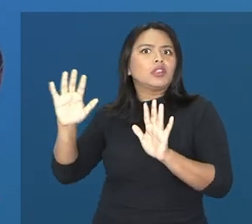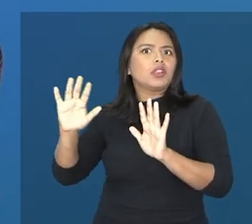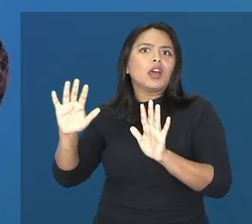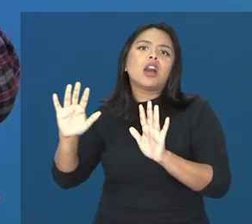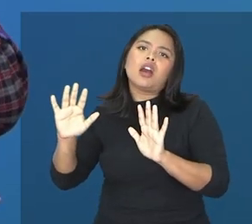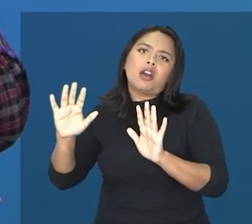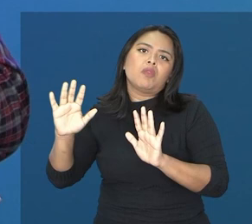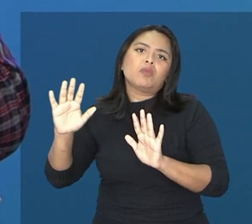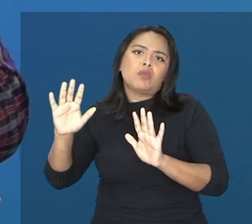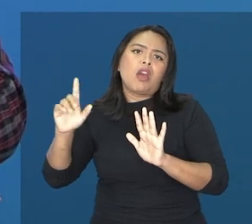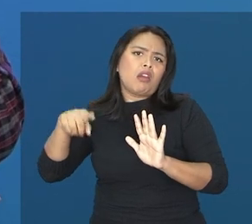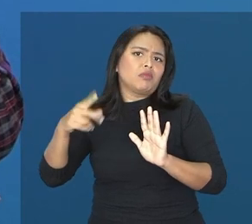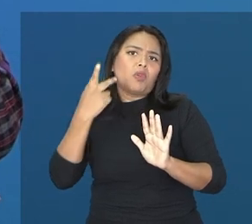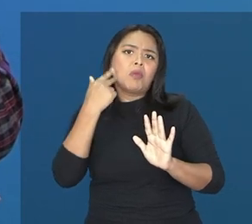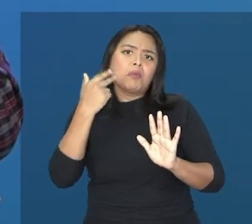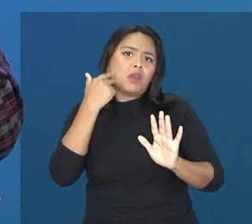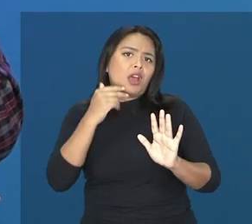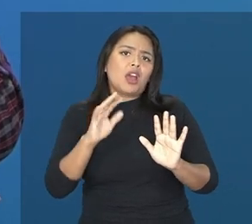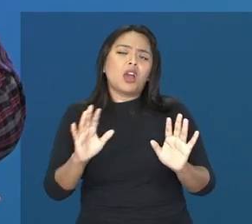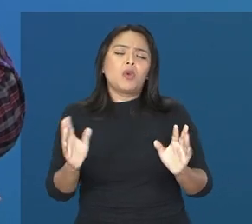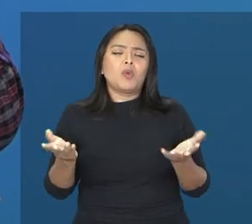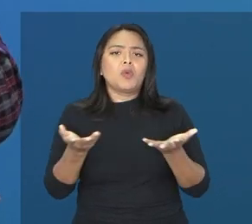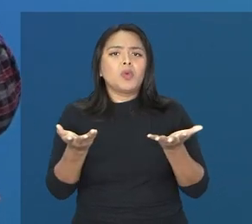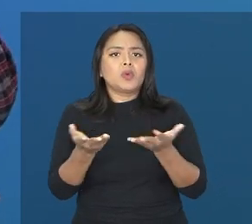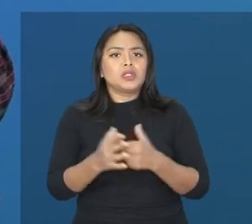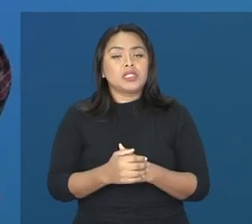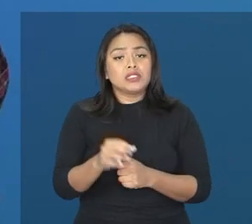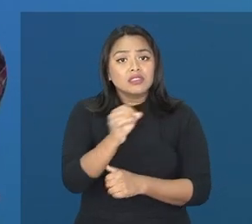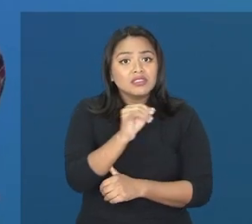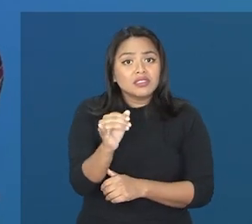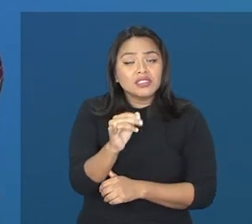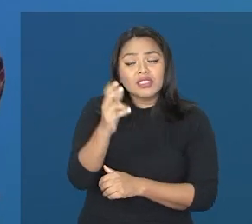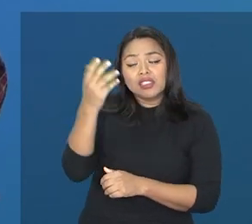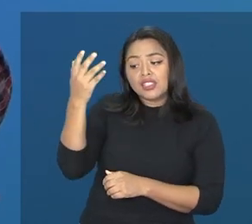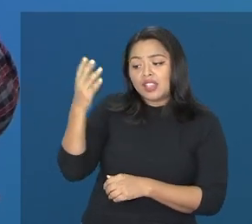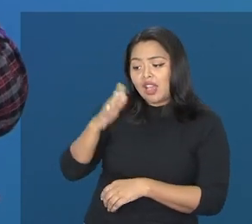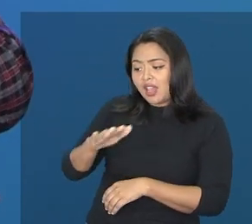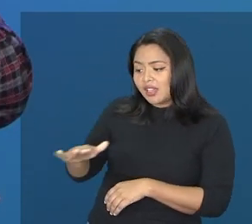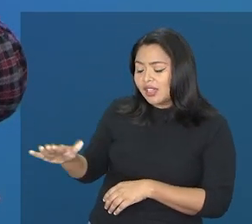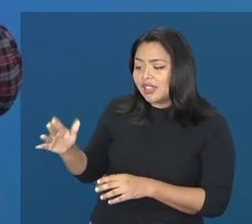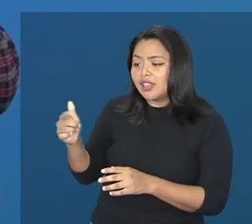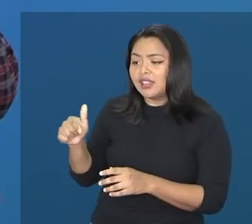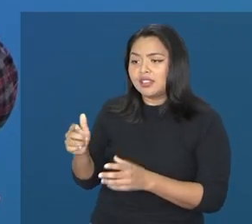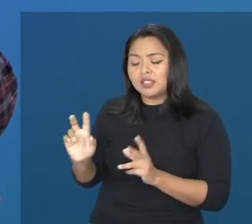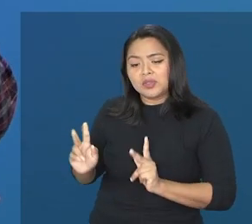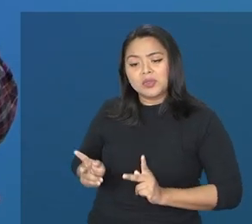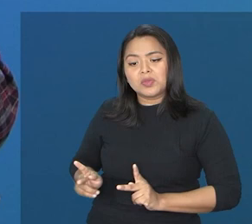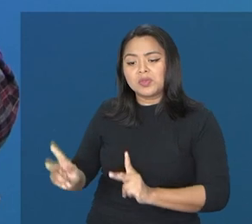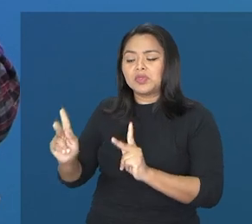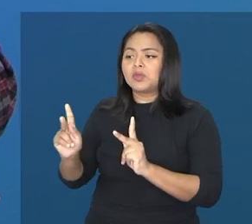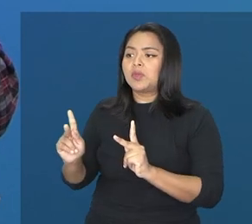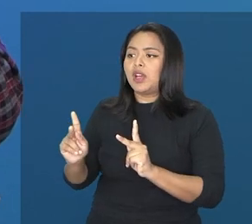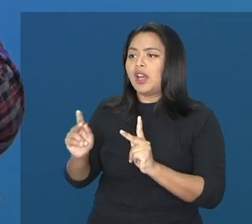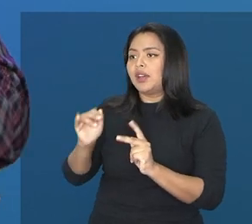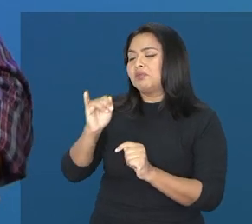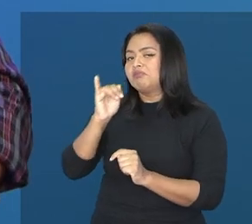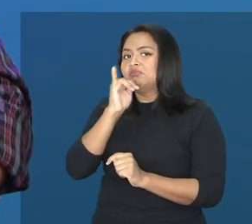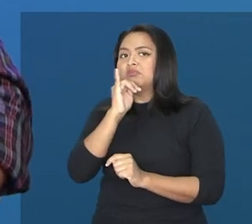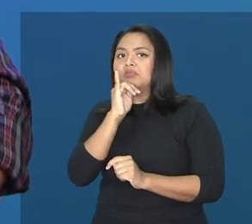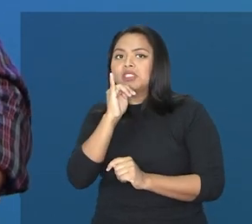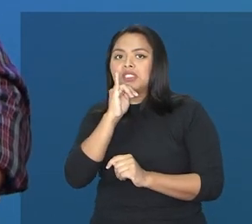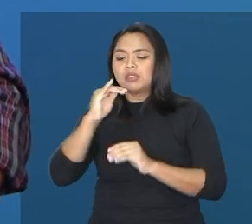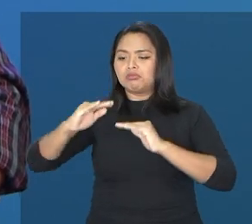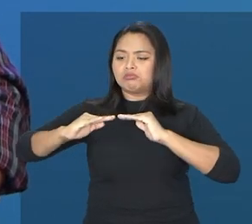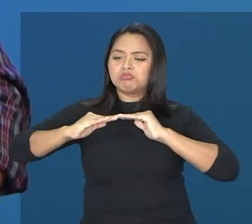Isso é muito comum hoje em dia. Se essa criança permanecer tendo uma